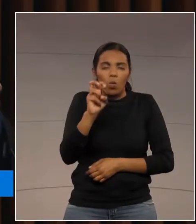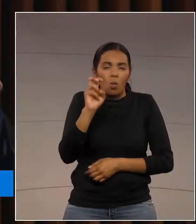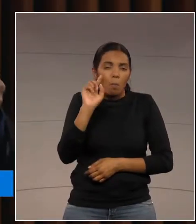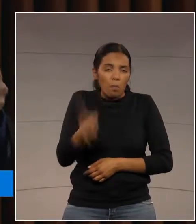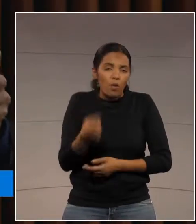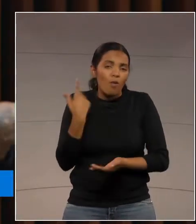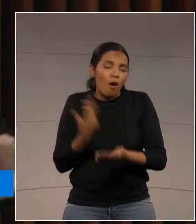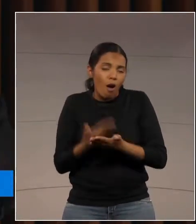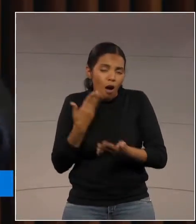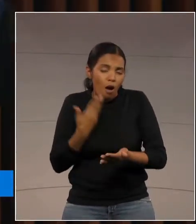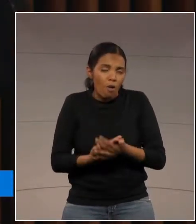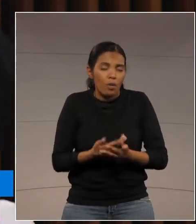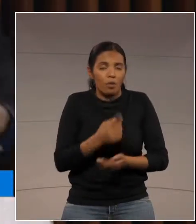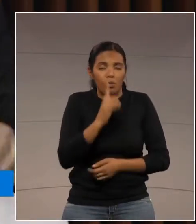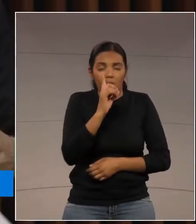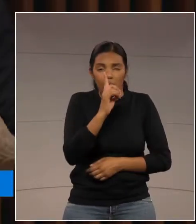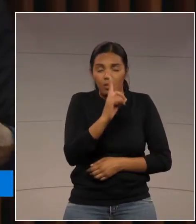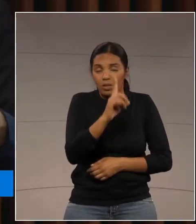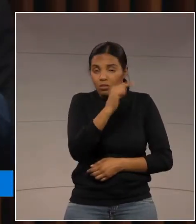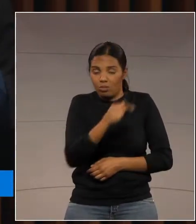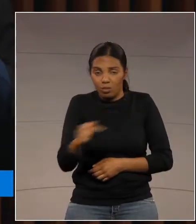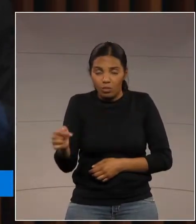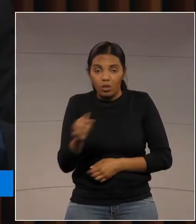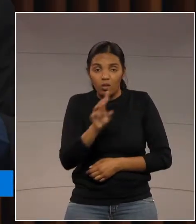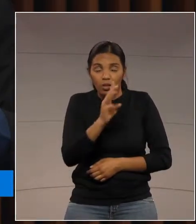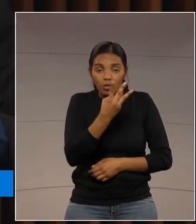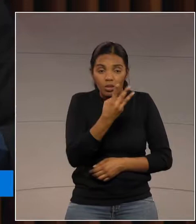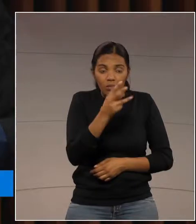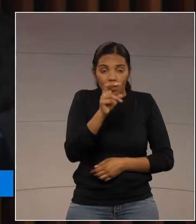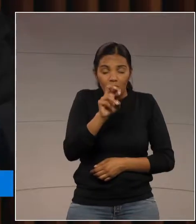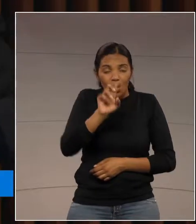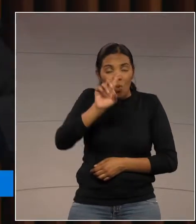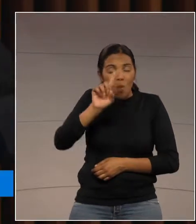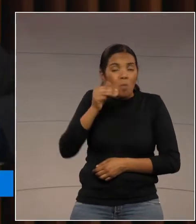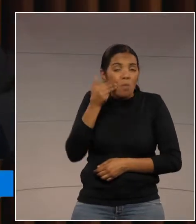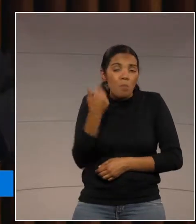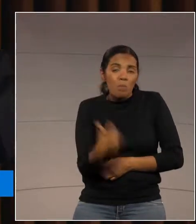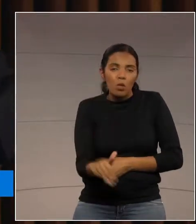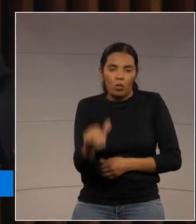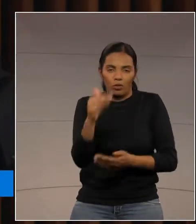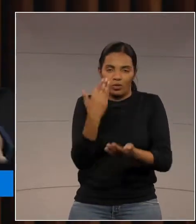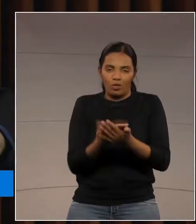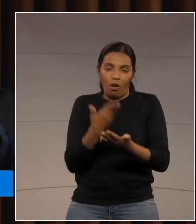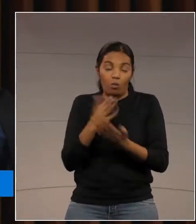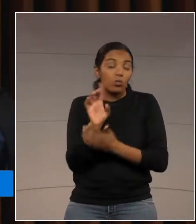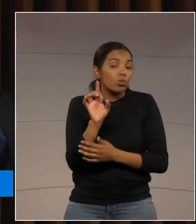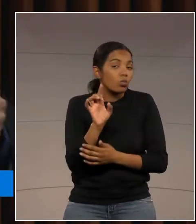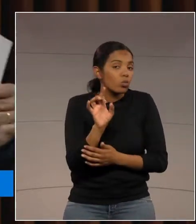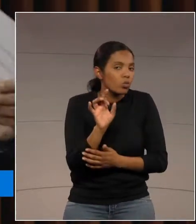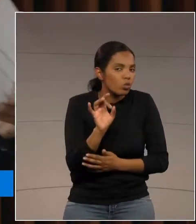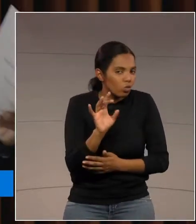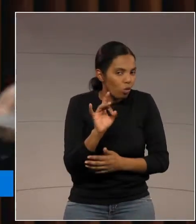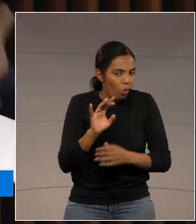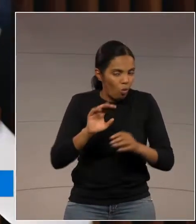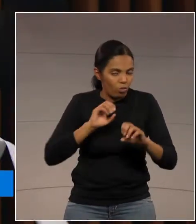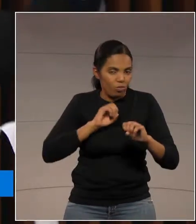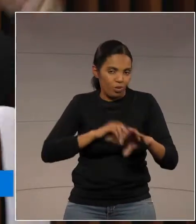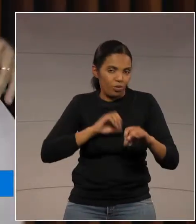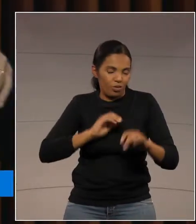35 milhões de aulas só no sistema estadual de ensino